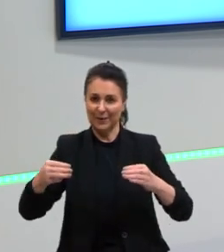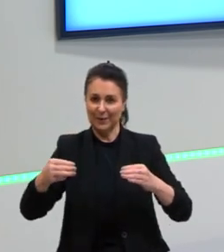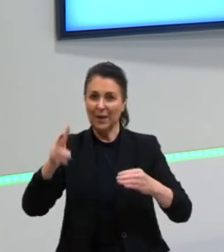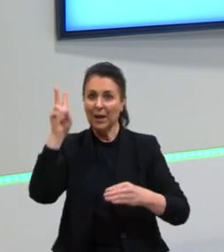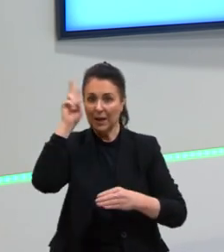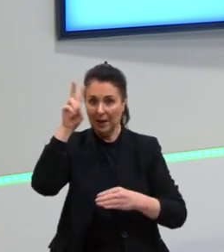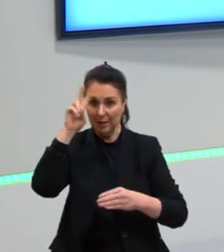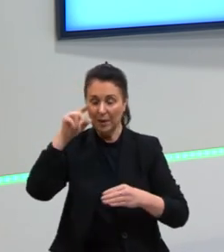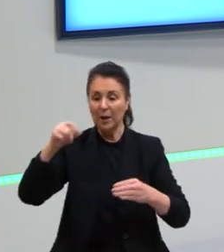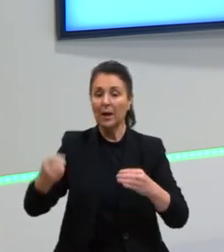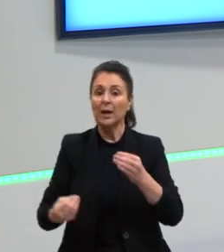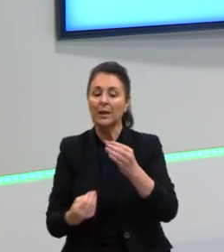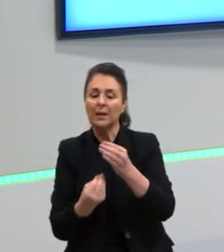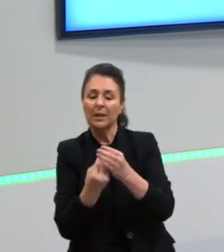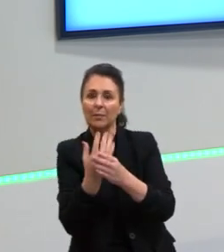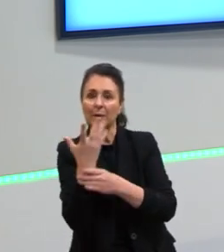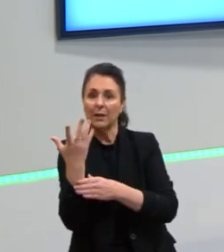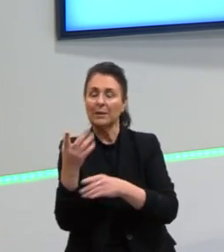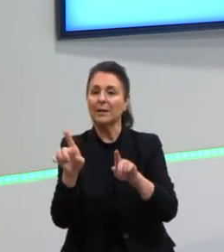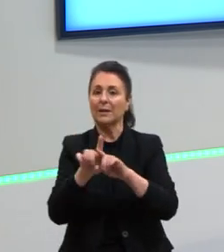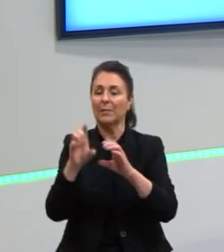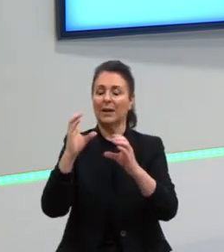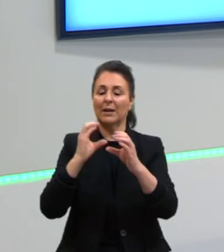das plantas, o cloroplasto.